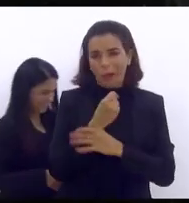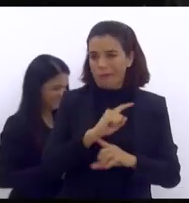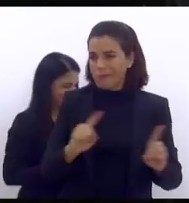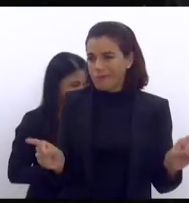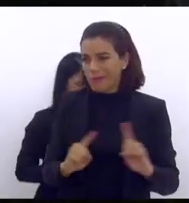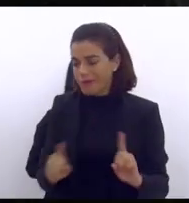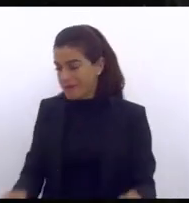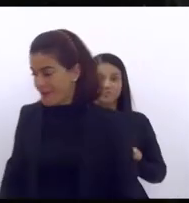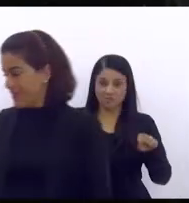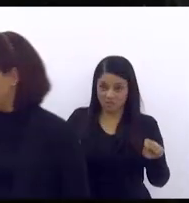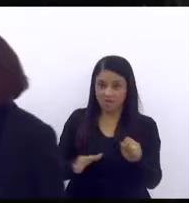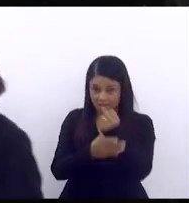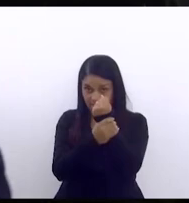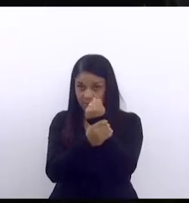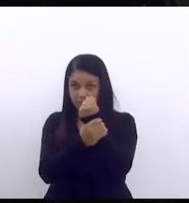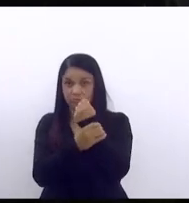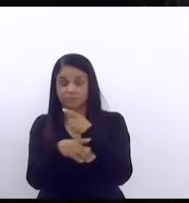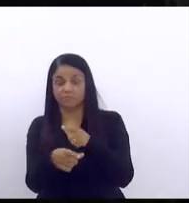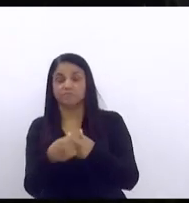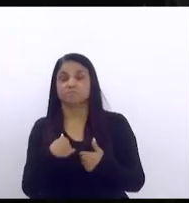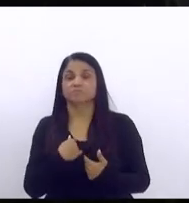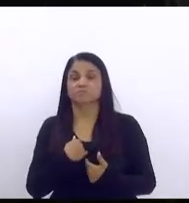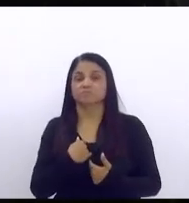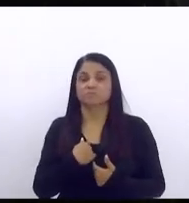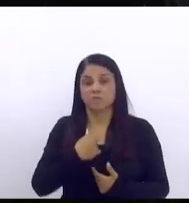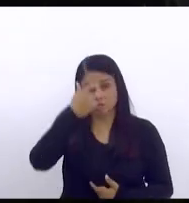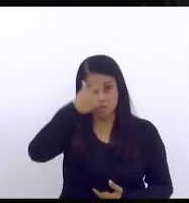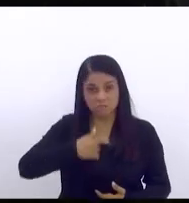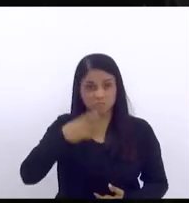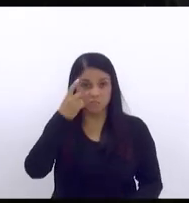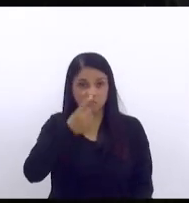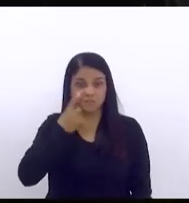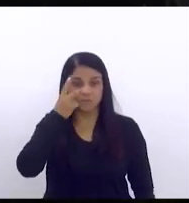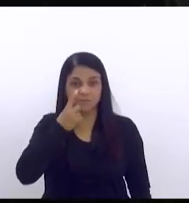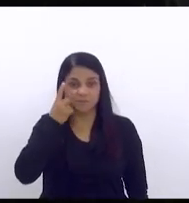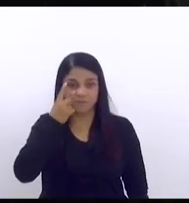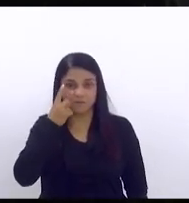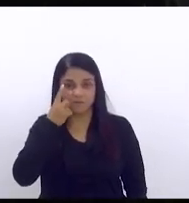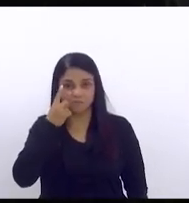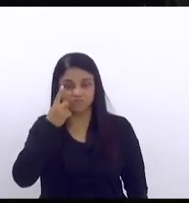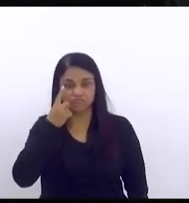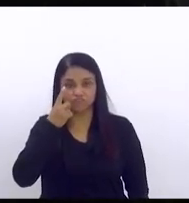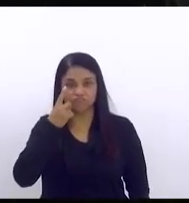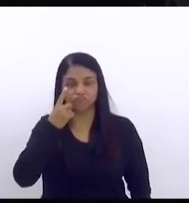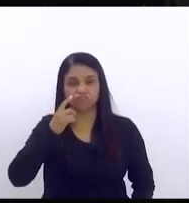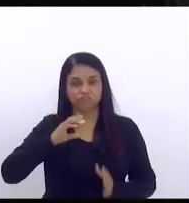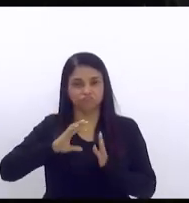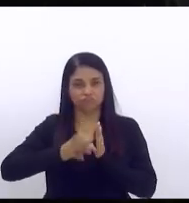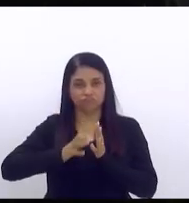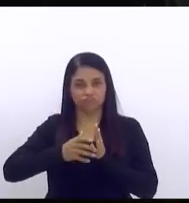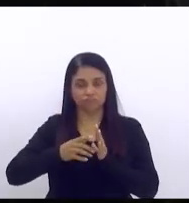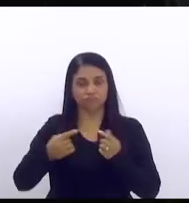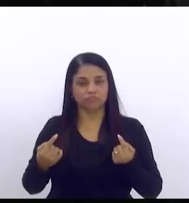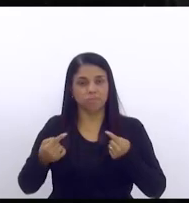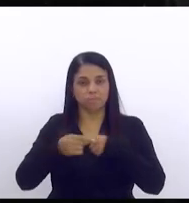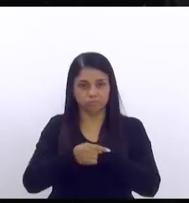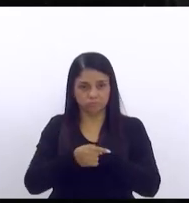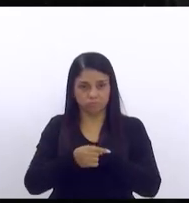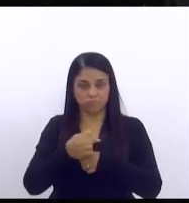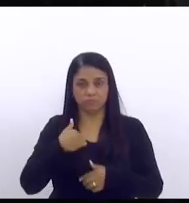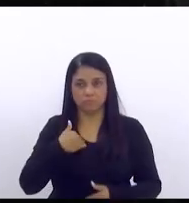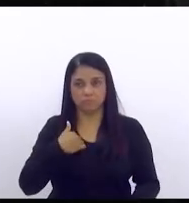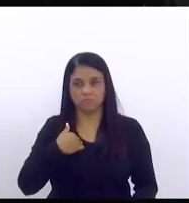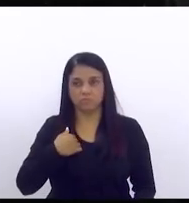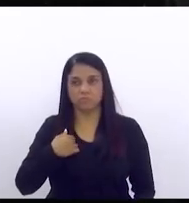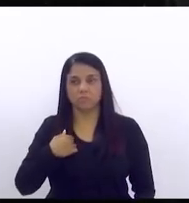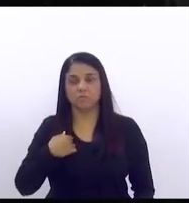agora eu sou um deputado de oposição eu sou um